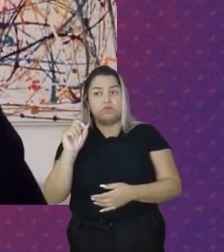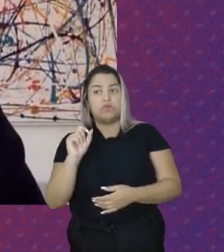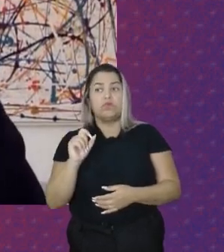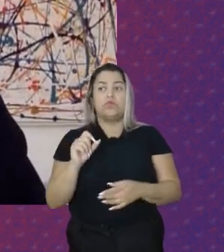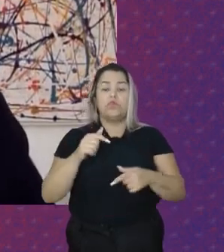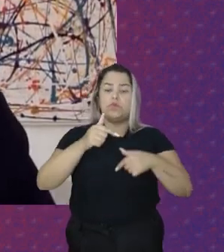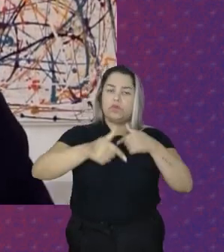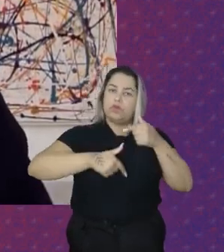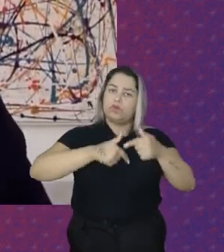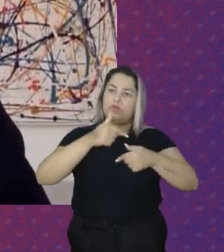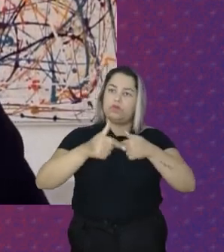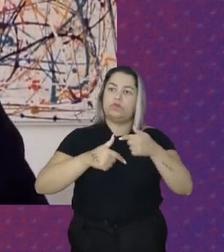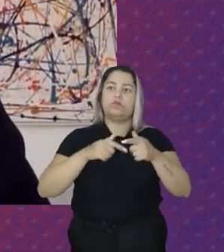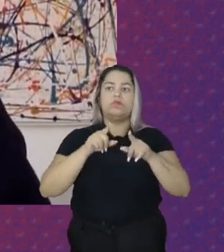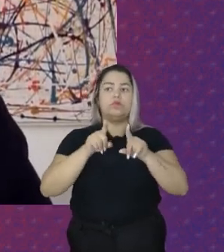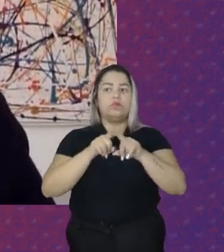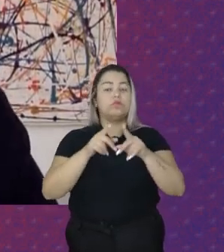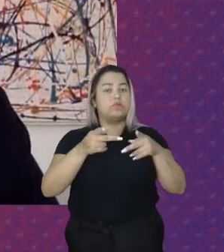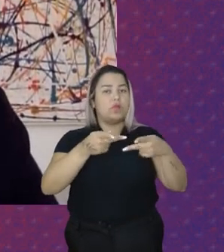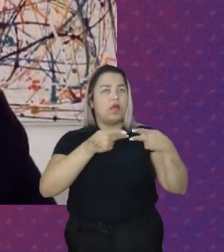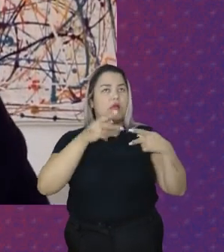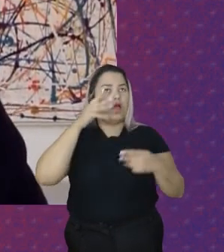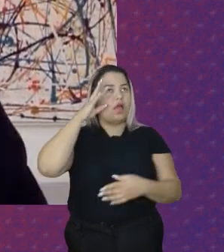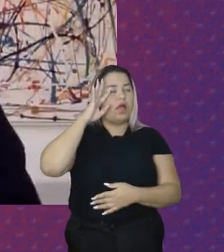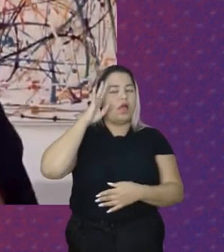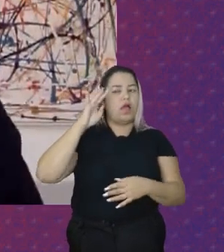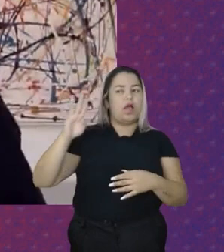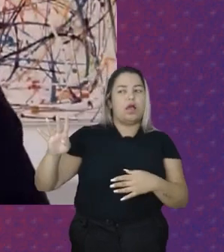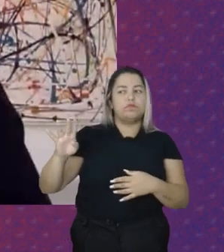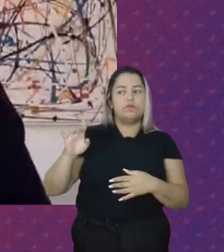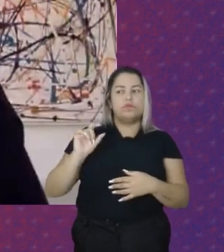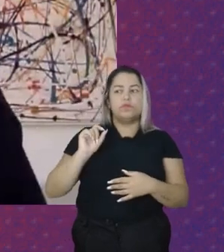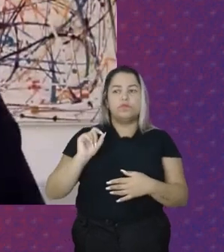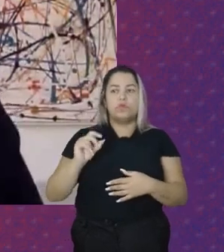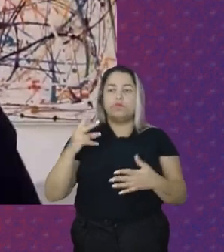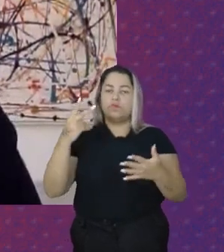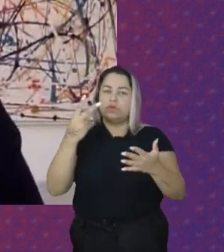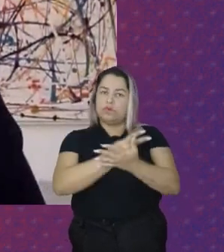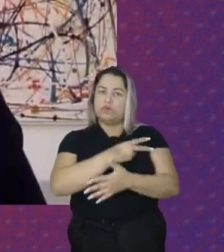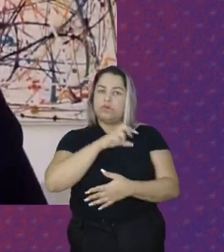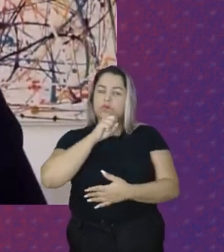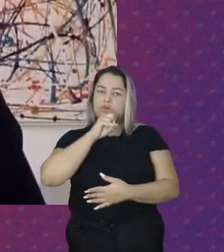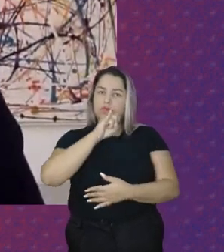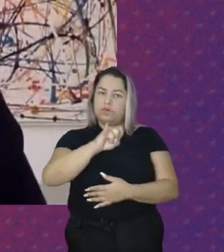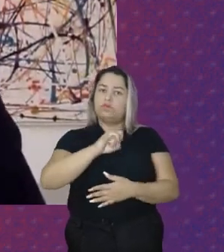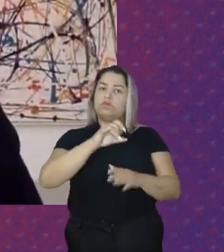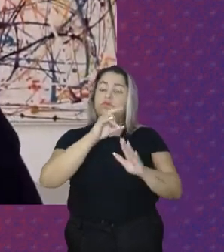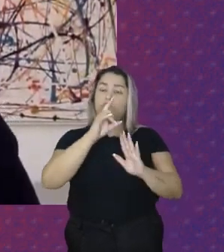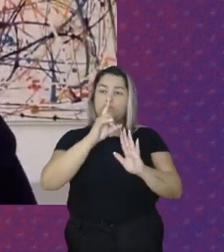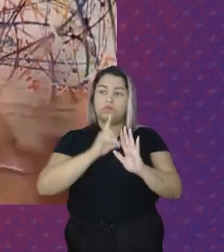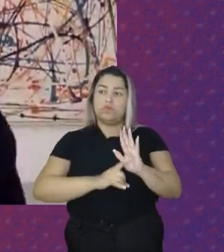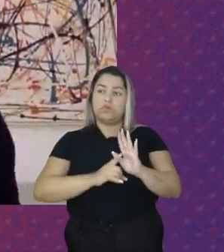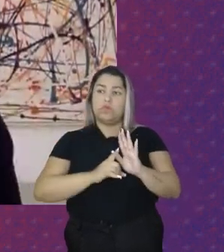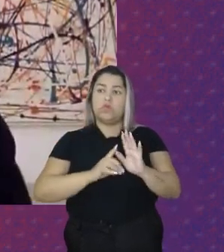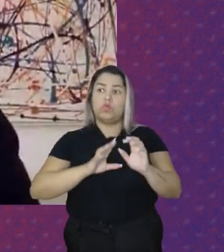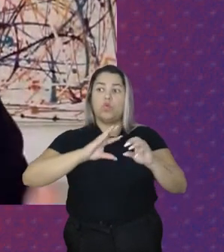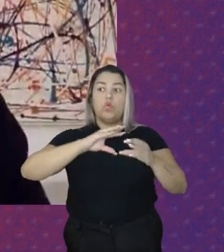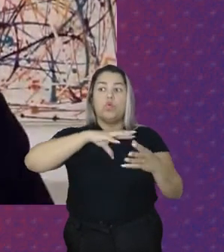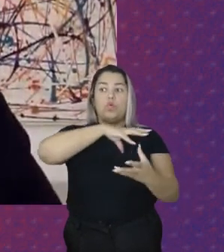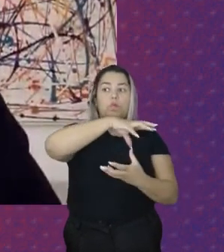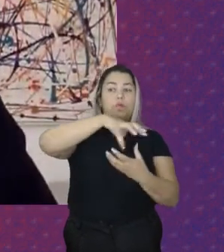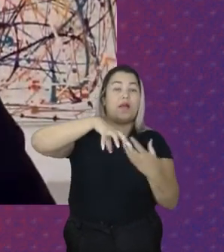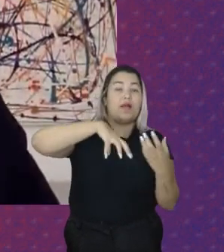Eu convido A vocês A imaginarem O que aconteceria Se fosse decretada Uma greve Geral